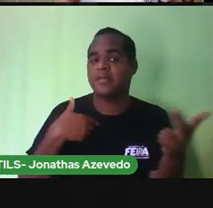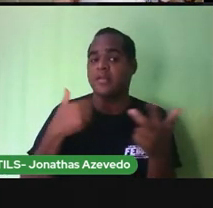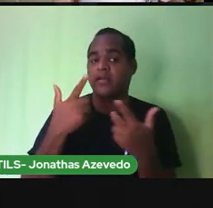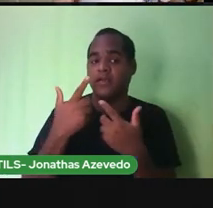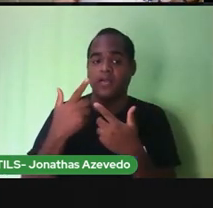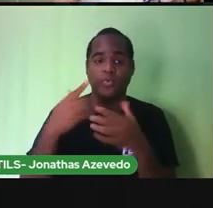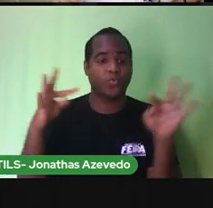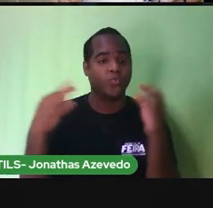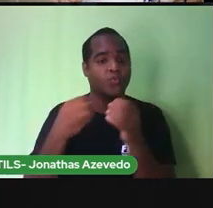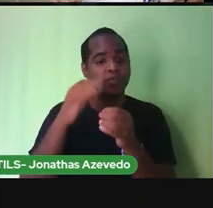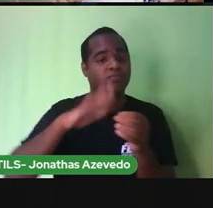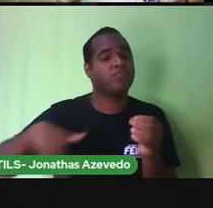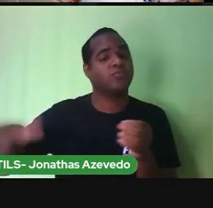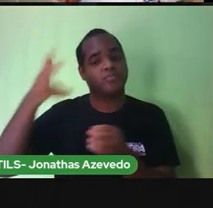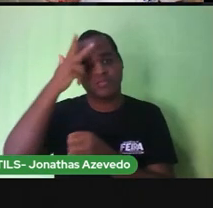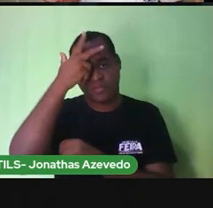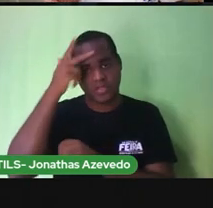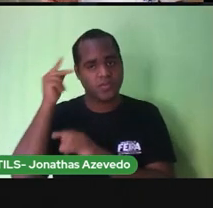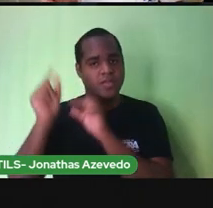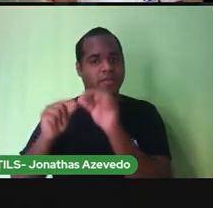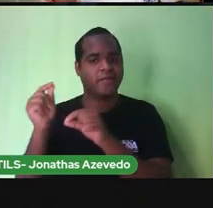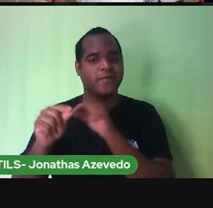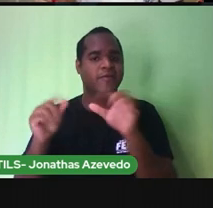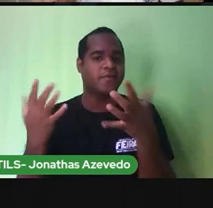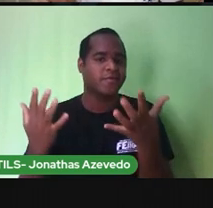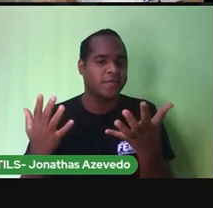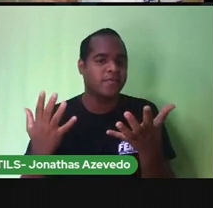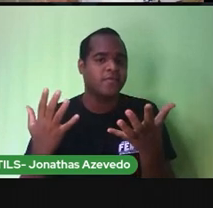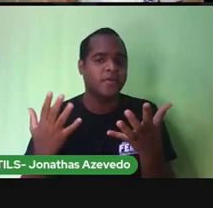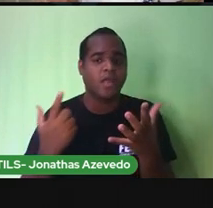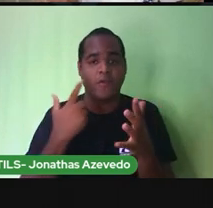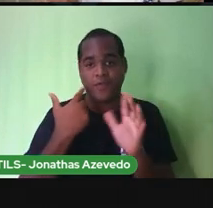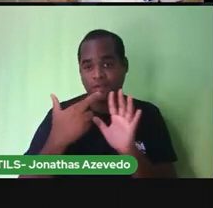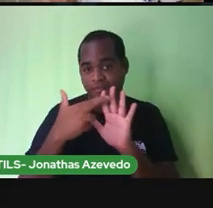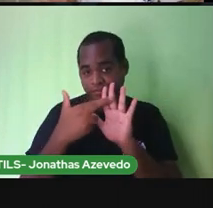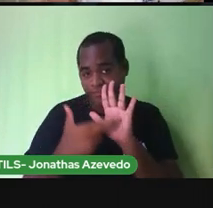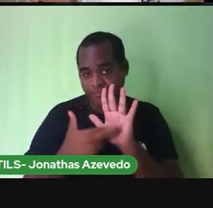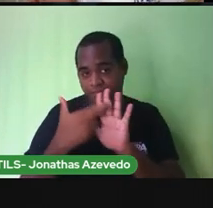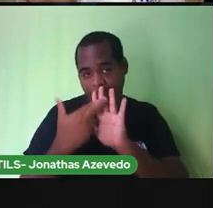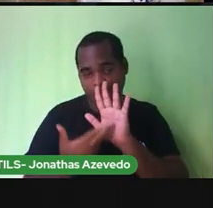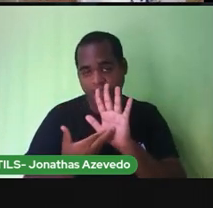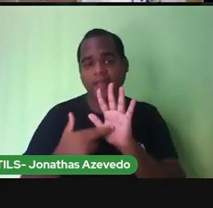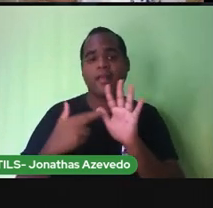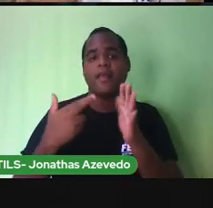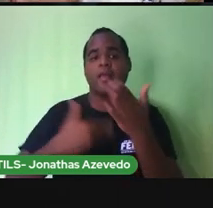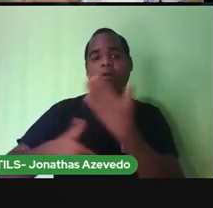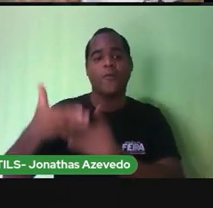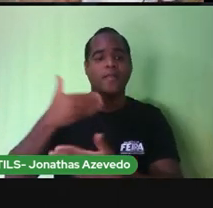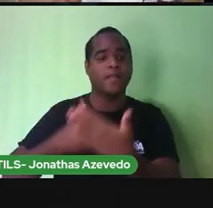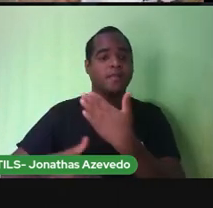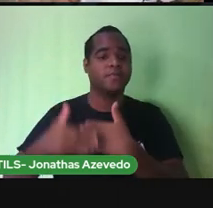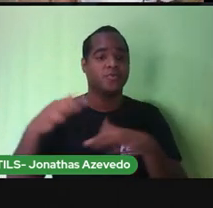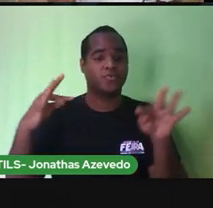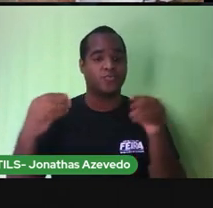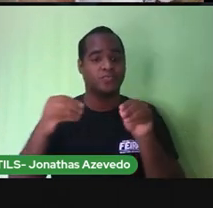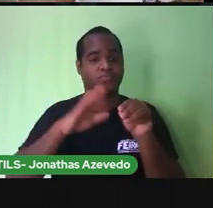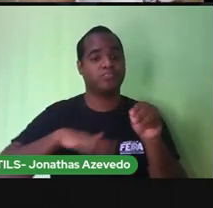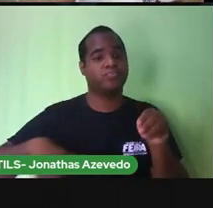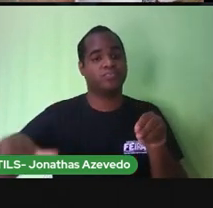é pra que a gente possa cuidar da higiene do ambiente